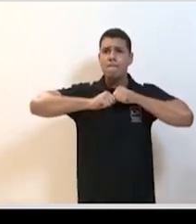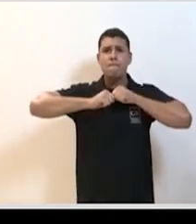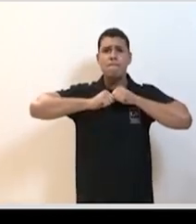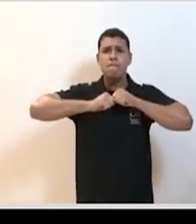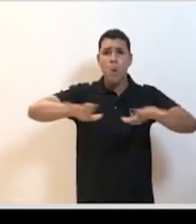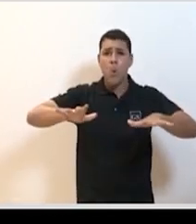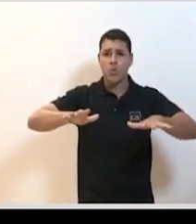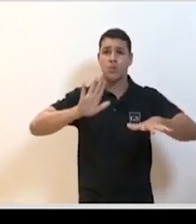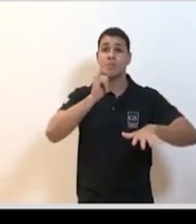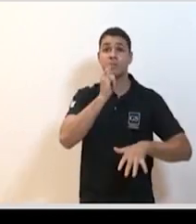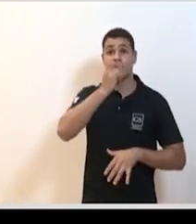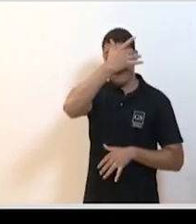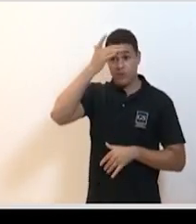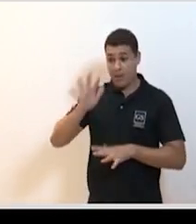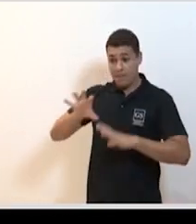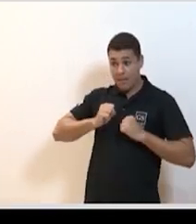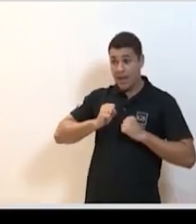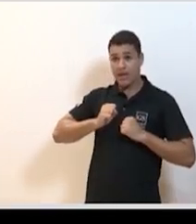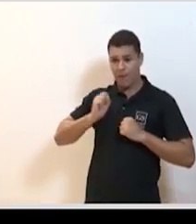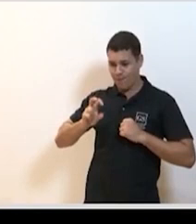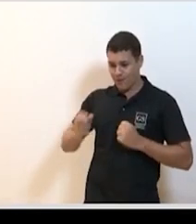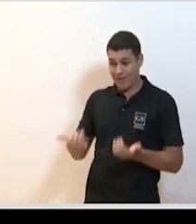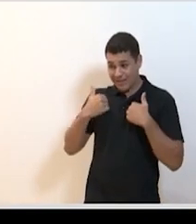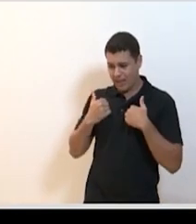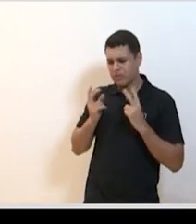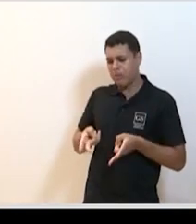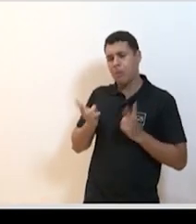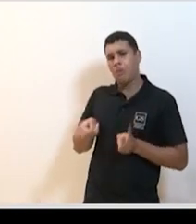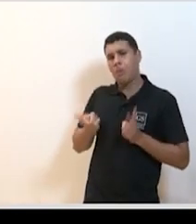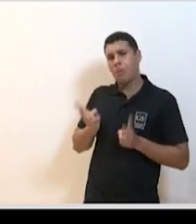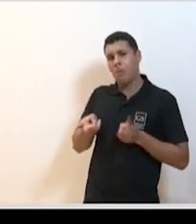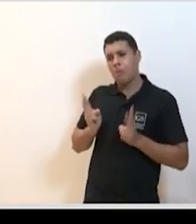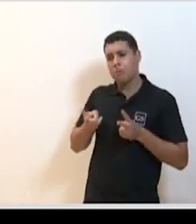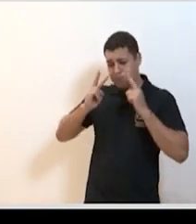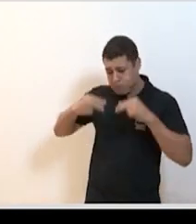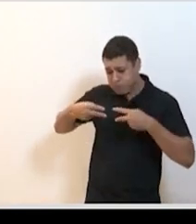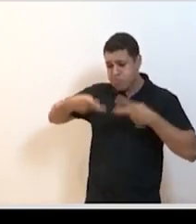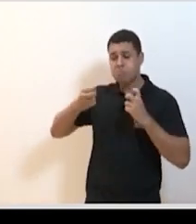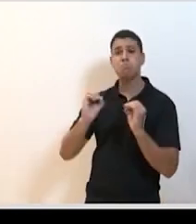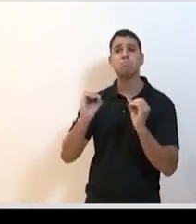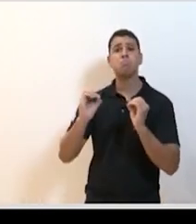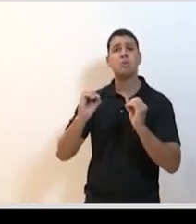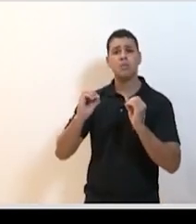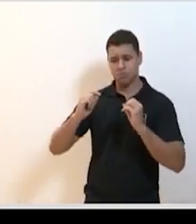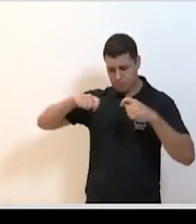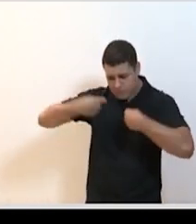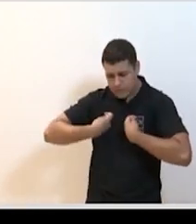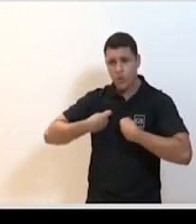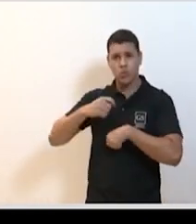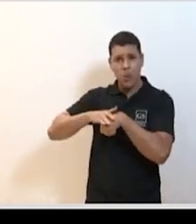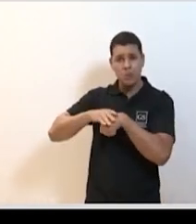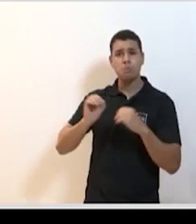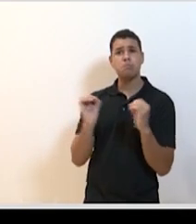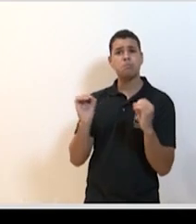pequeno evolui pelas formas graves, mas um grande percentual fica ólico sintomático, nem se percebe como doente e continua transmitindo